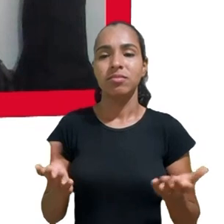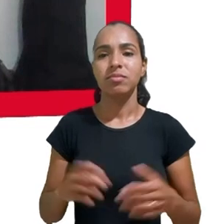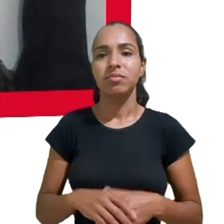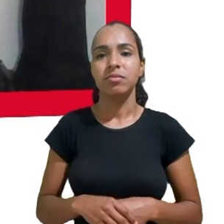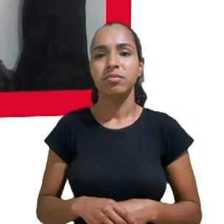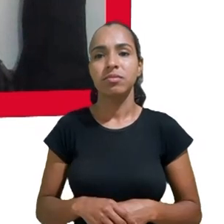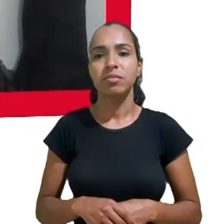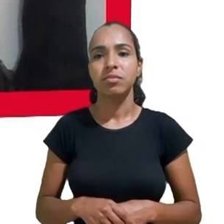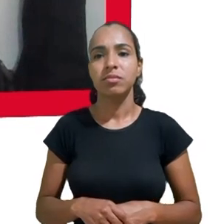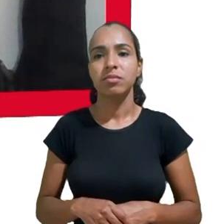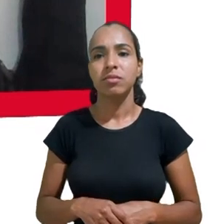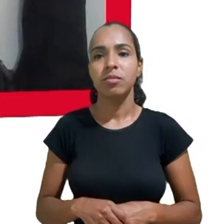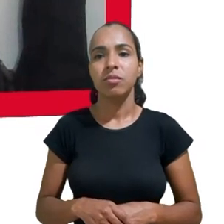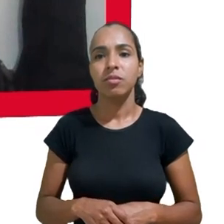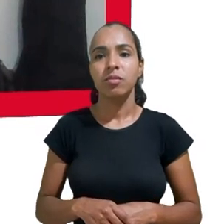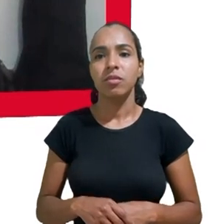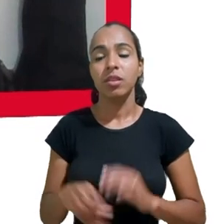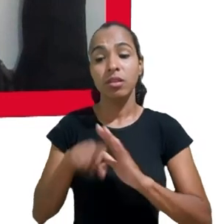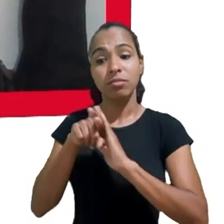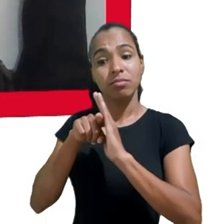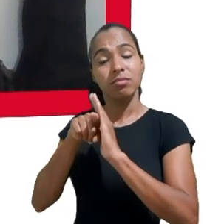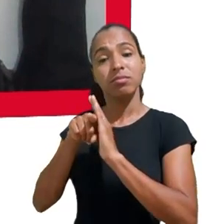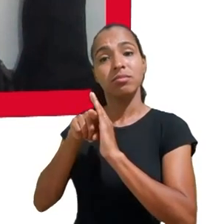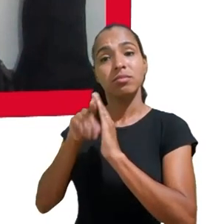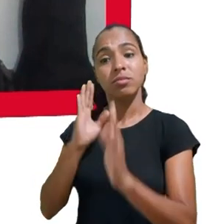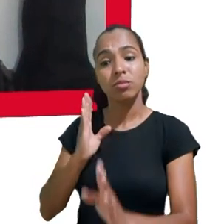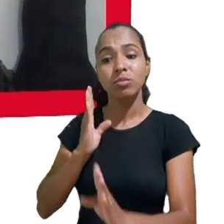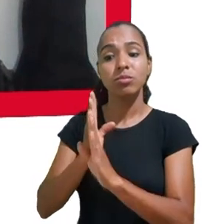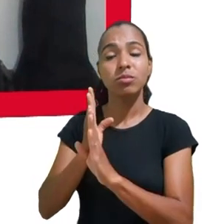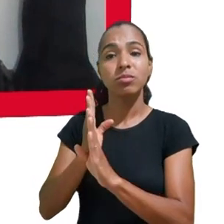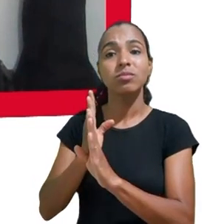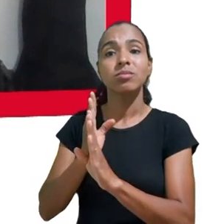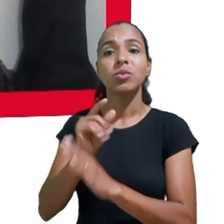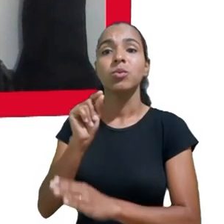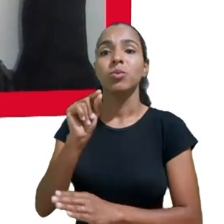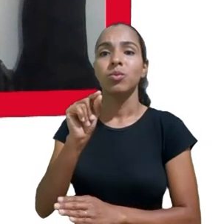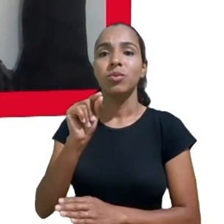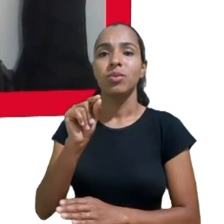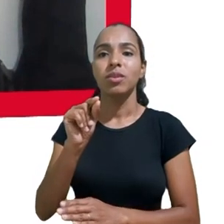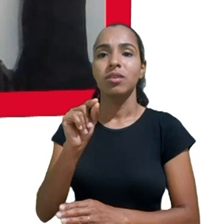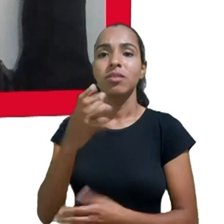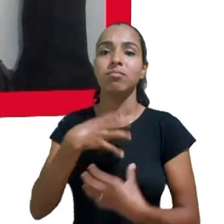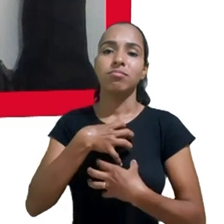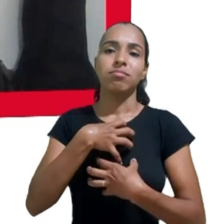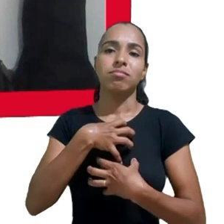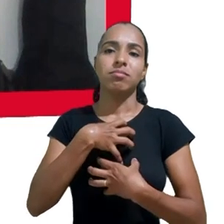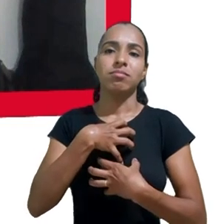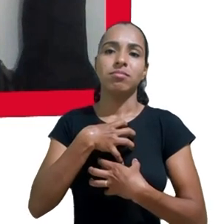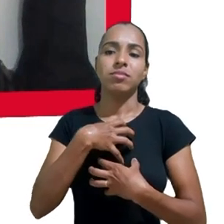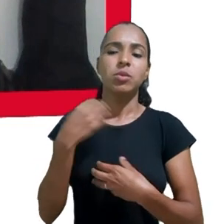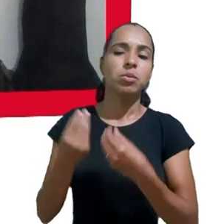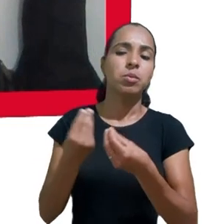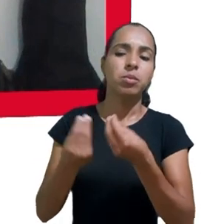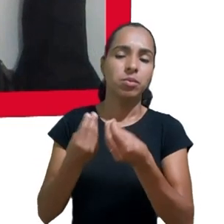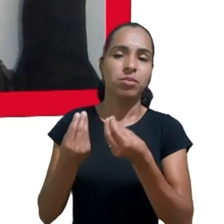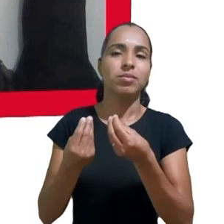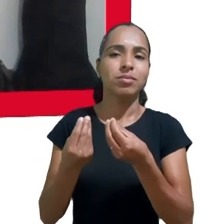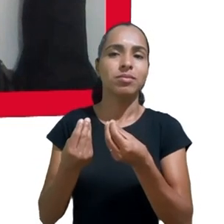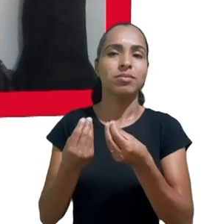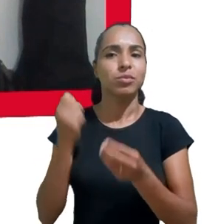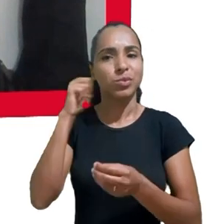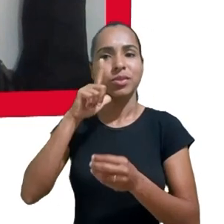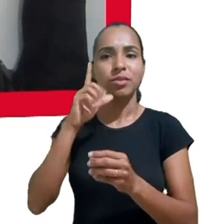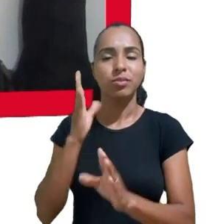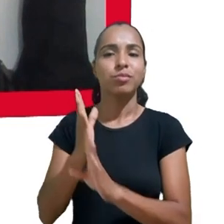identifica precisamente o seu estado emocional. O Spotify tem uma patente em que ele ouve por meio do seu microfone o